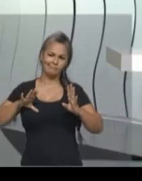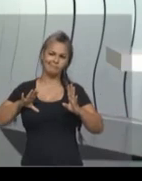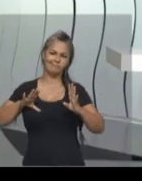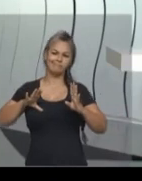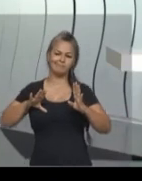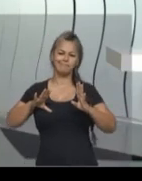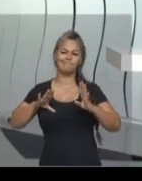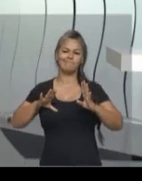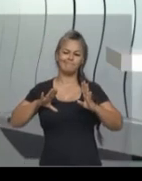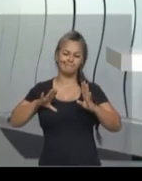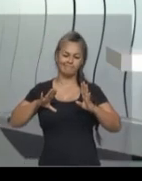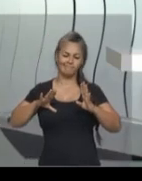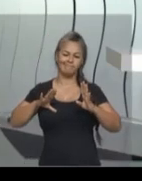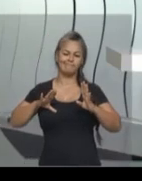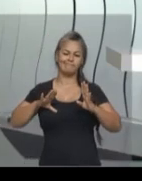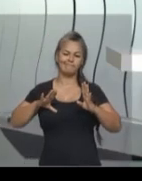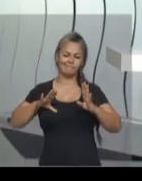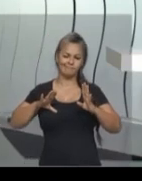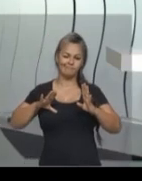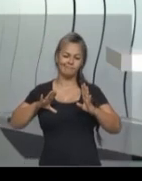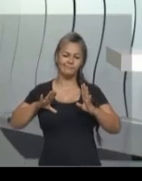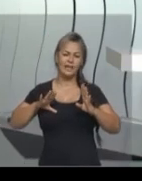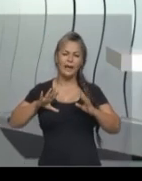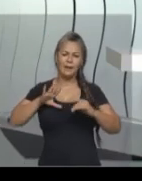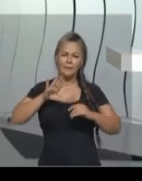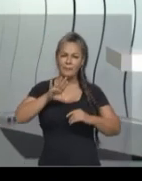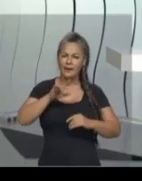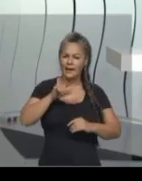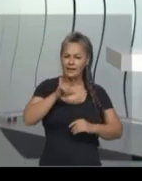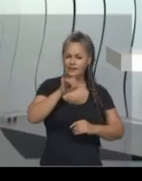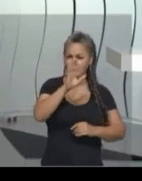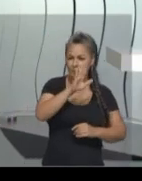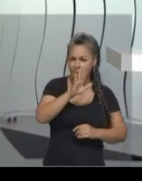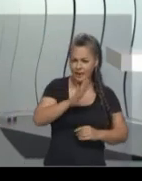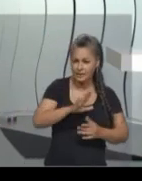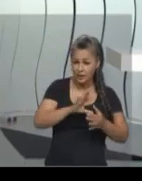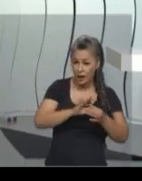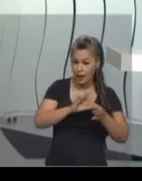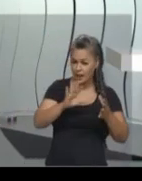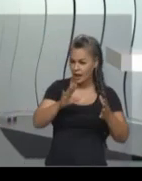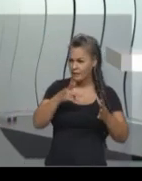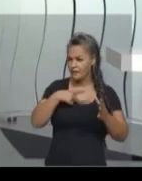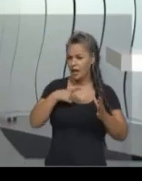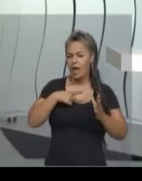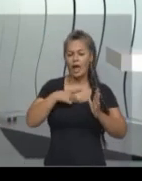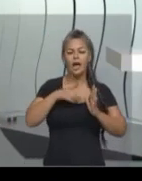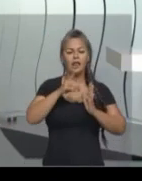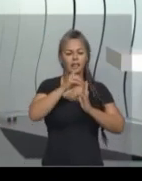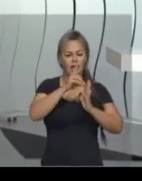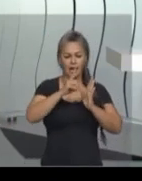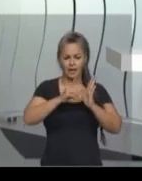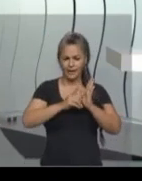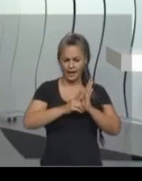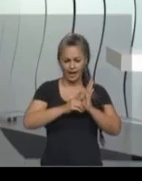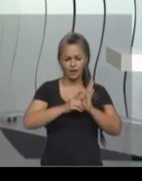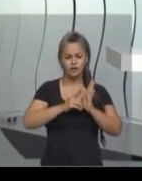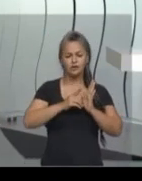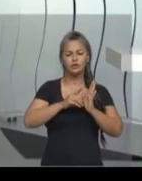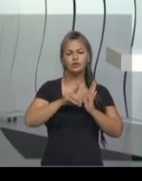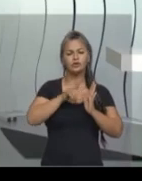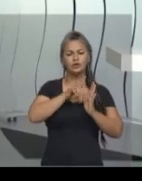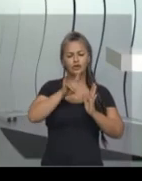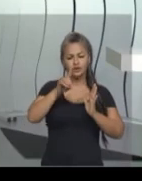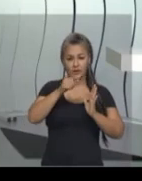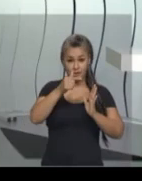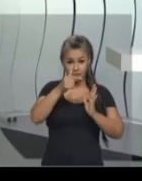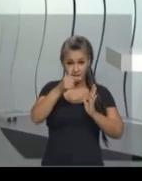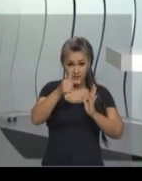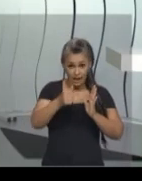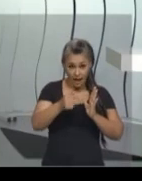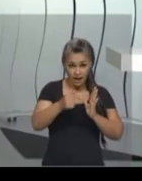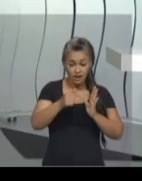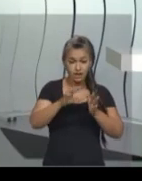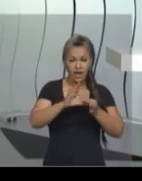independente de Portugal por decreto no dia 7 de setembro de 1822.